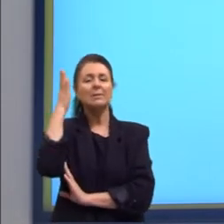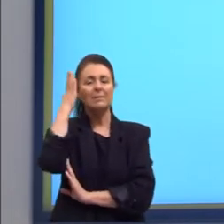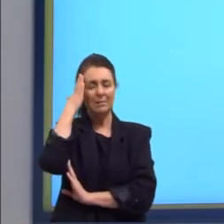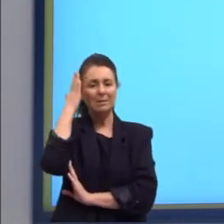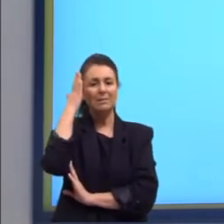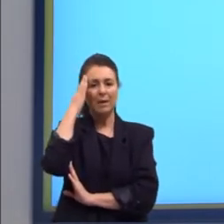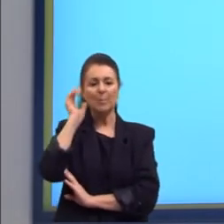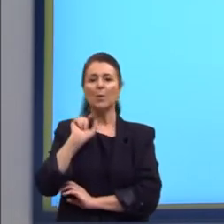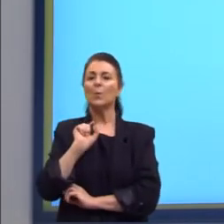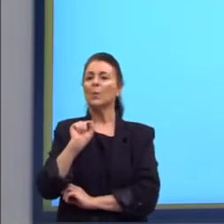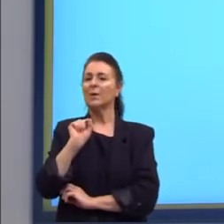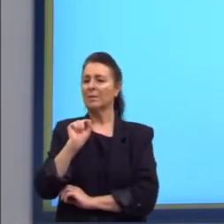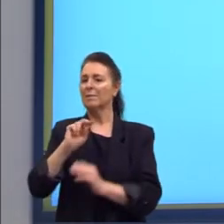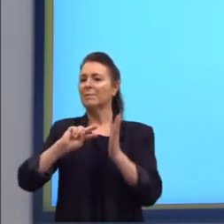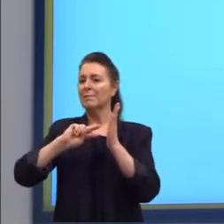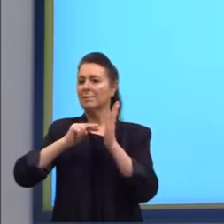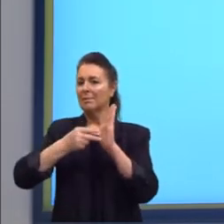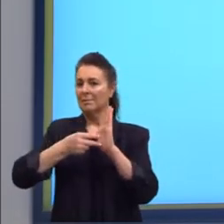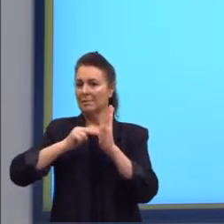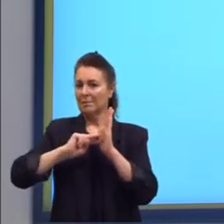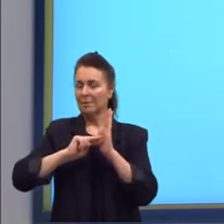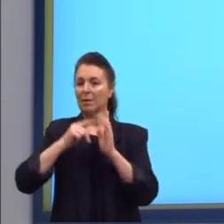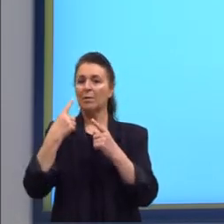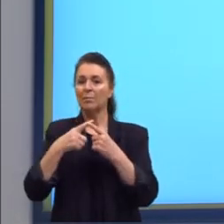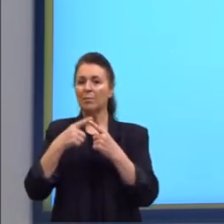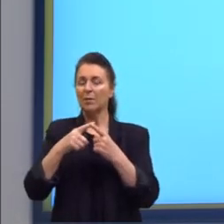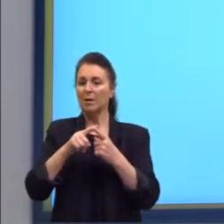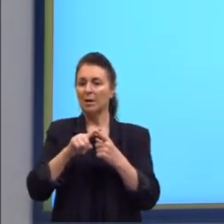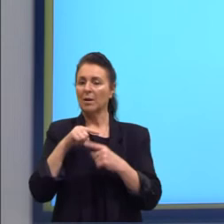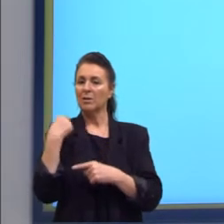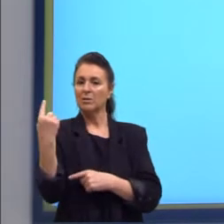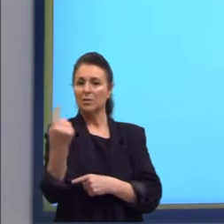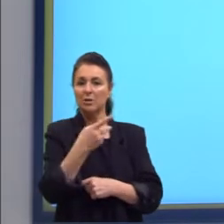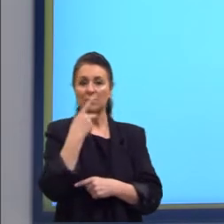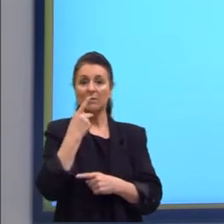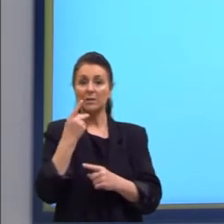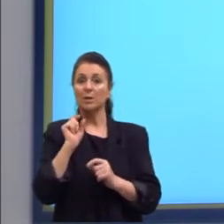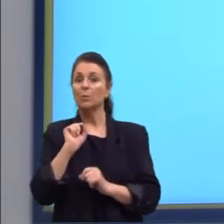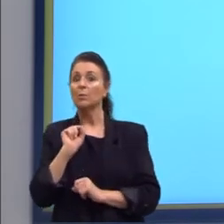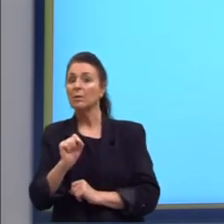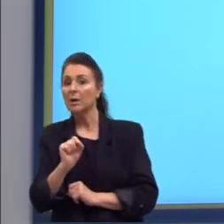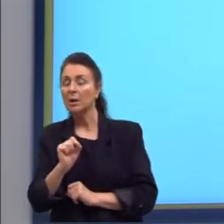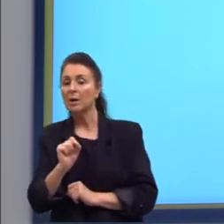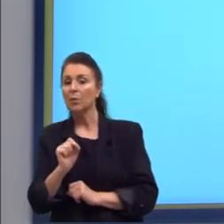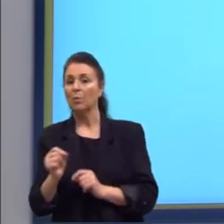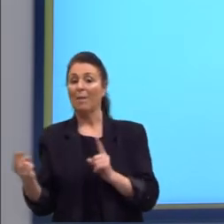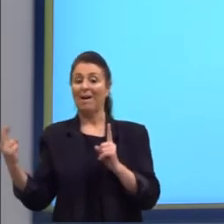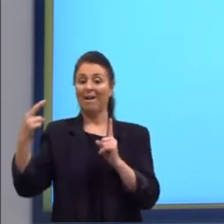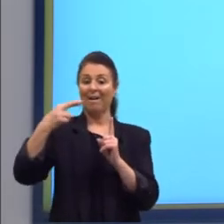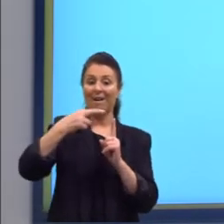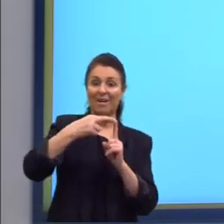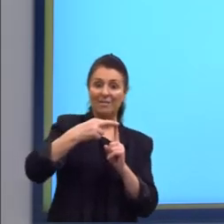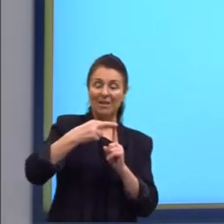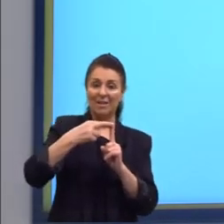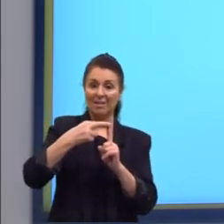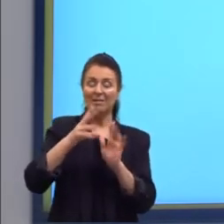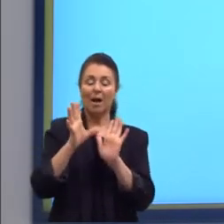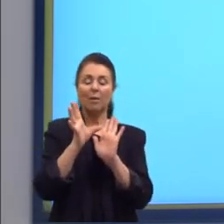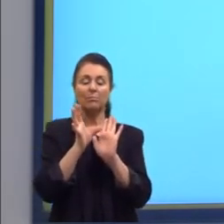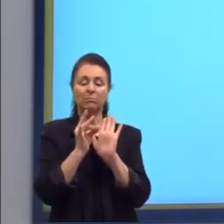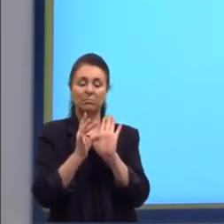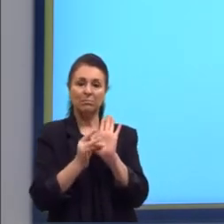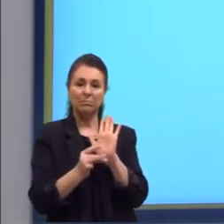a pessoa está falando. Porque a gente está fazendo essa referência implícita, gente está fazendo essa